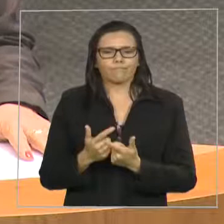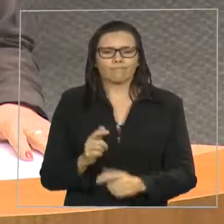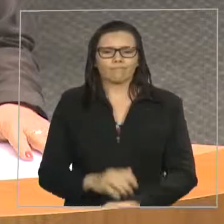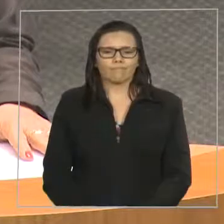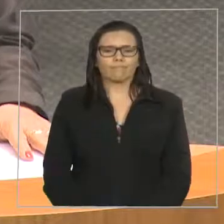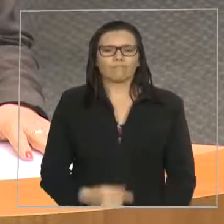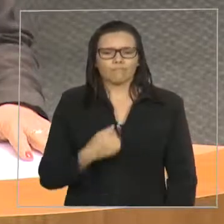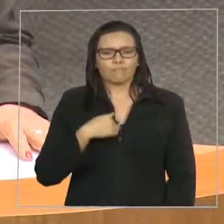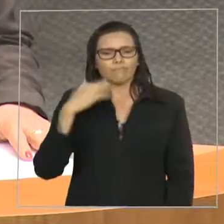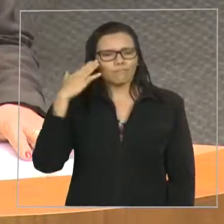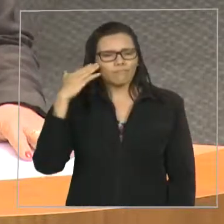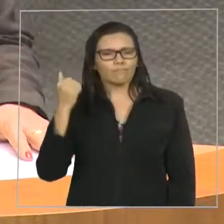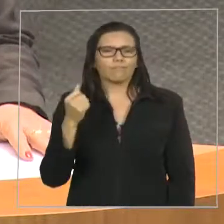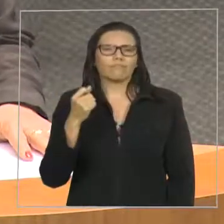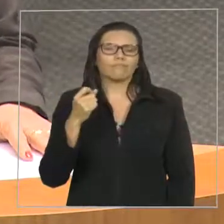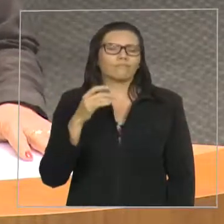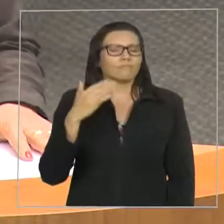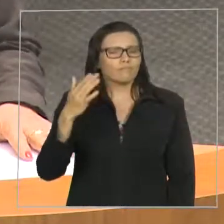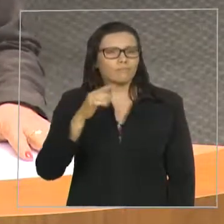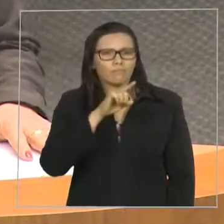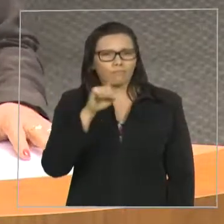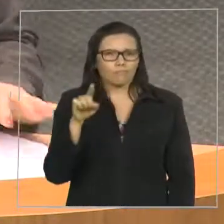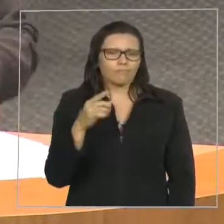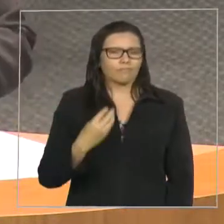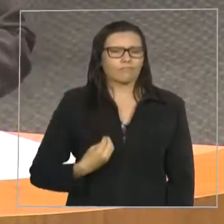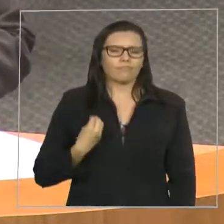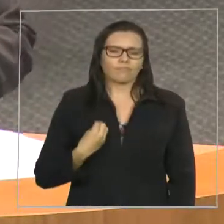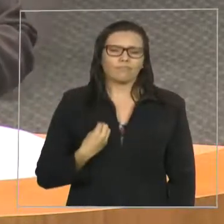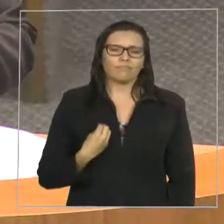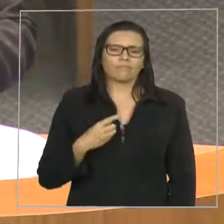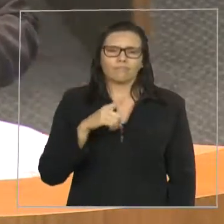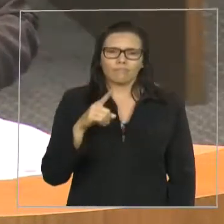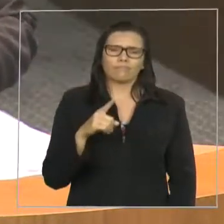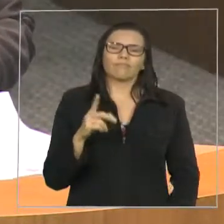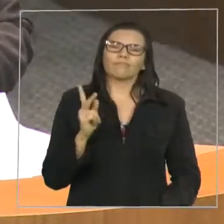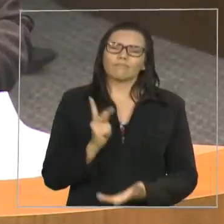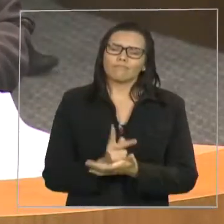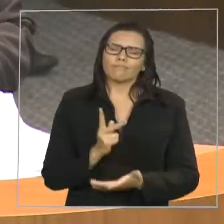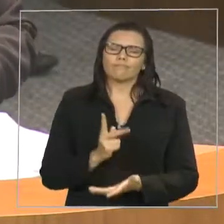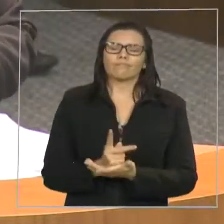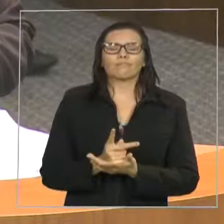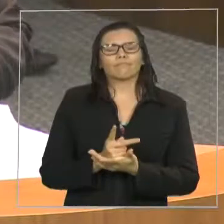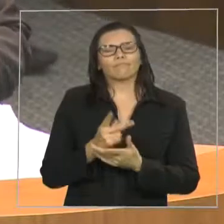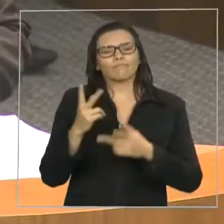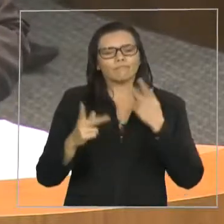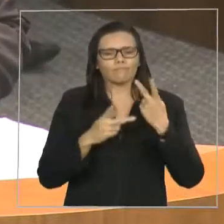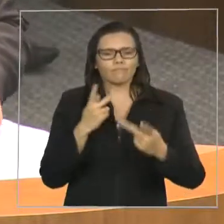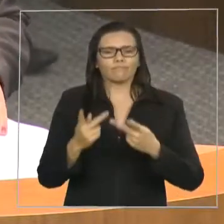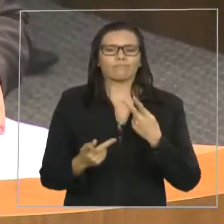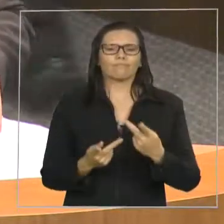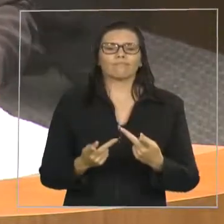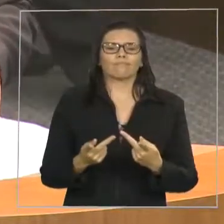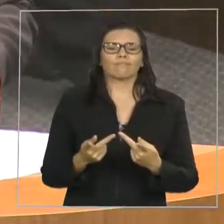comentário de que nós realmente trabalhamos aqui pelo povo do nosso Estado. Obrigada.